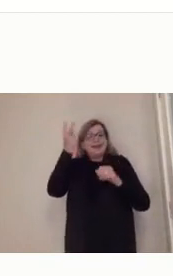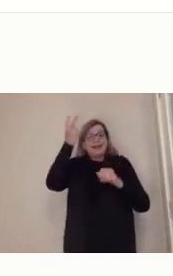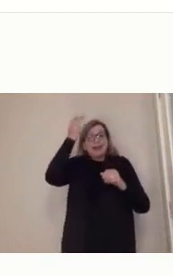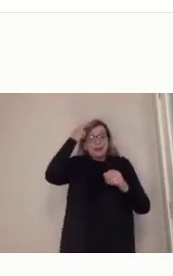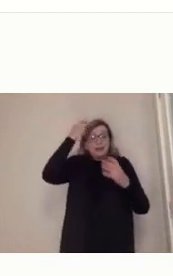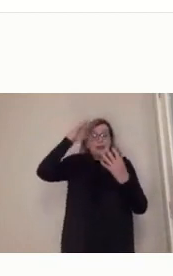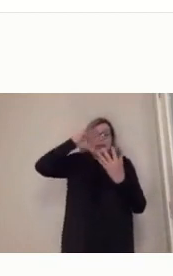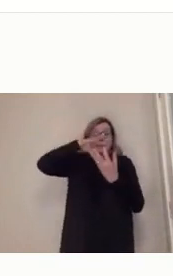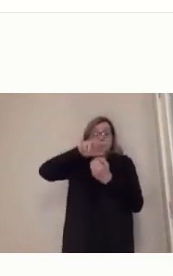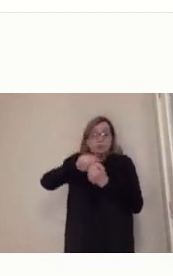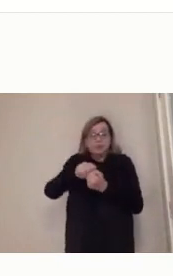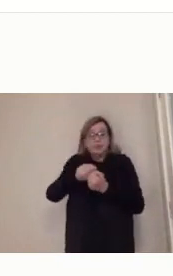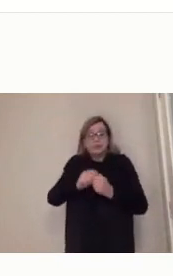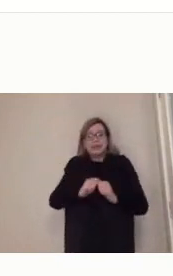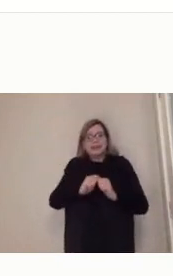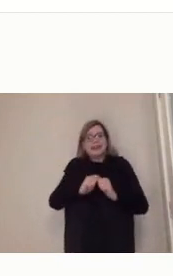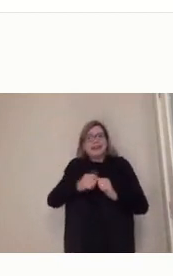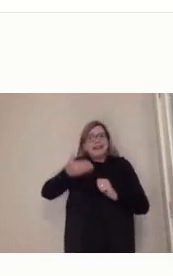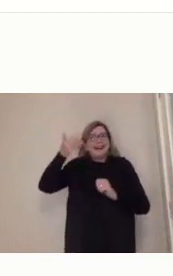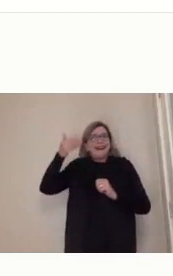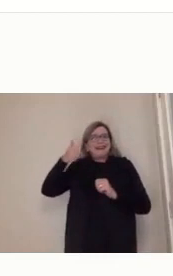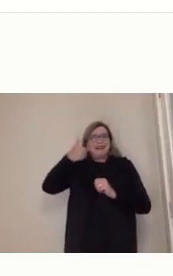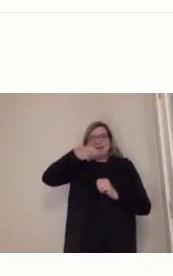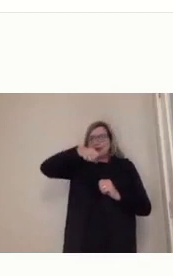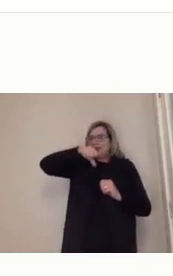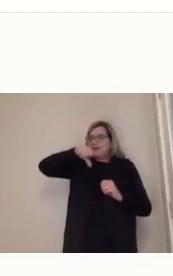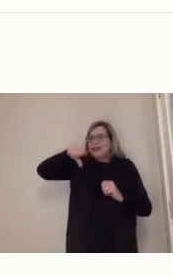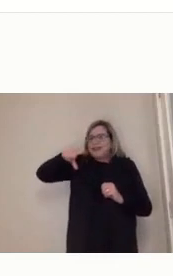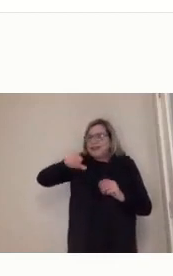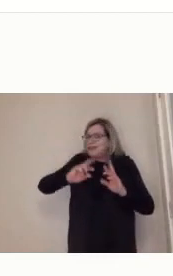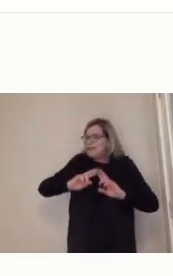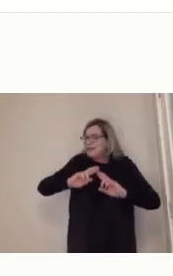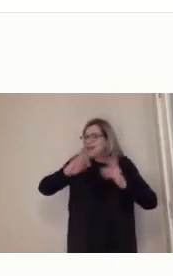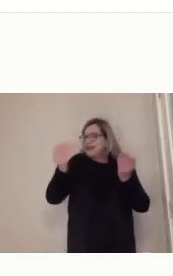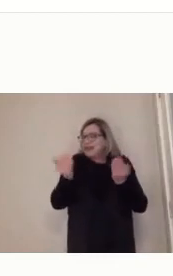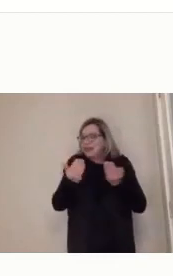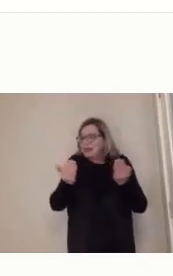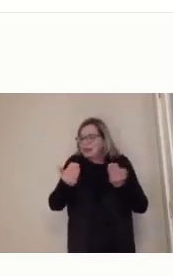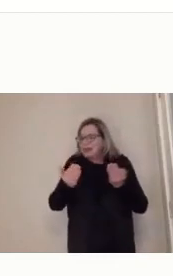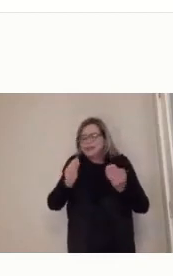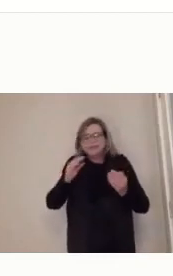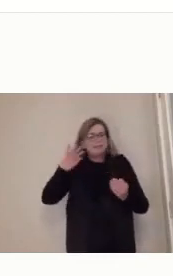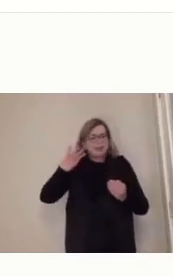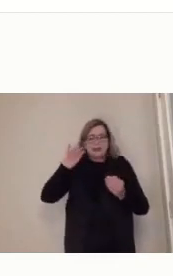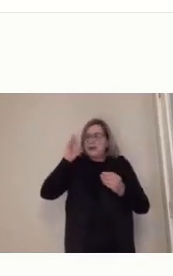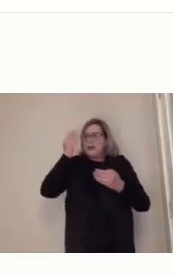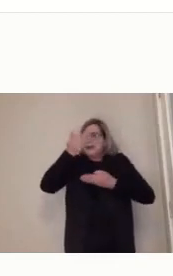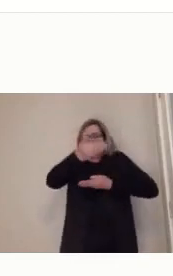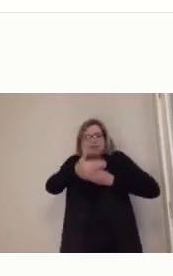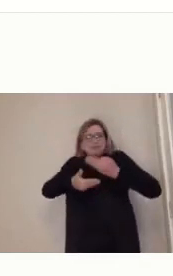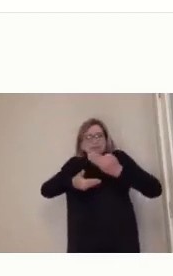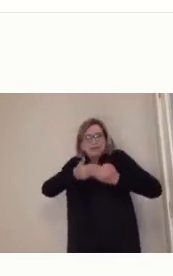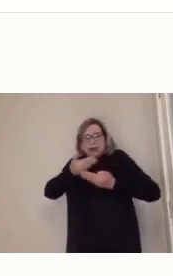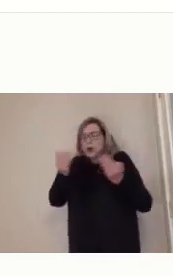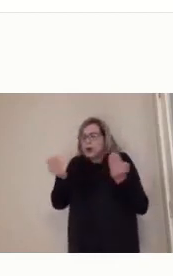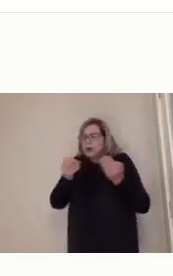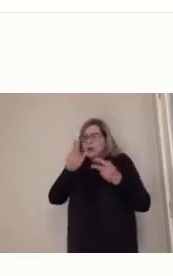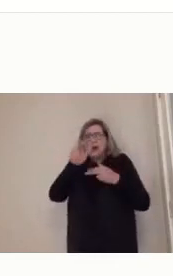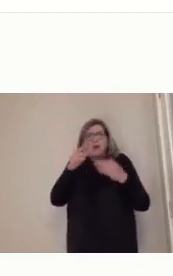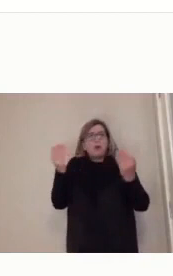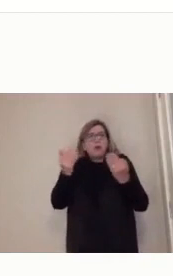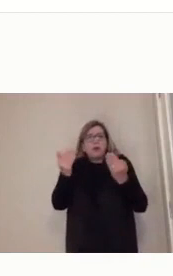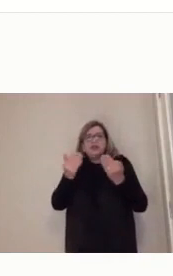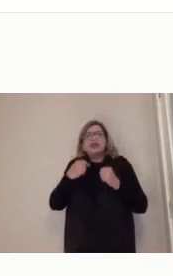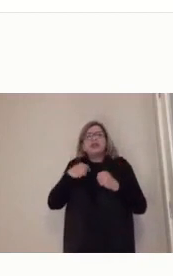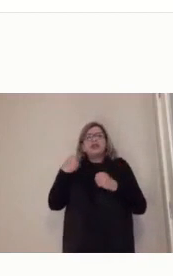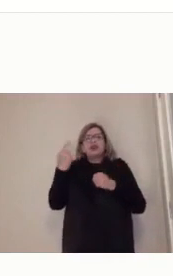conversando, vocês estão me ouvindo, a gente tinha só videoconferências, muito ruins, né? A gente não tinha